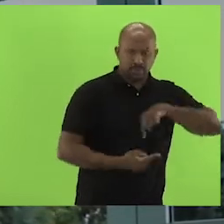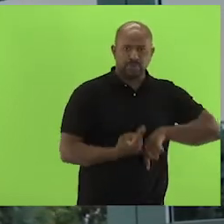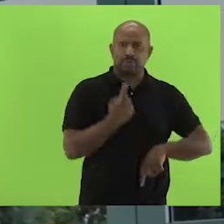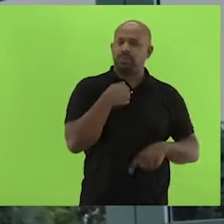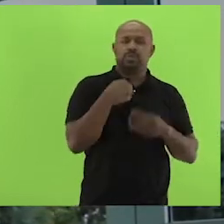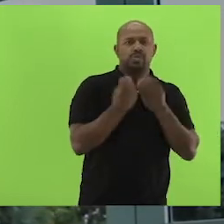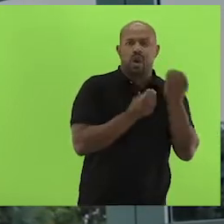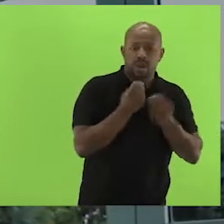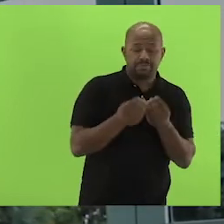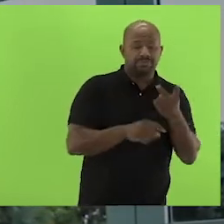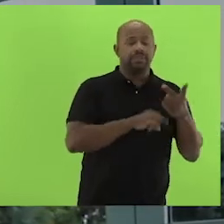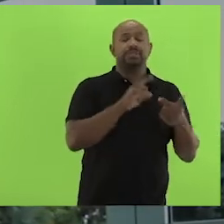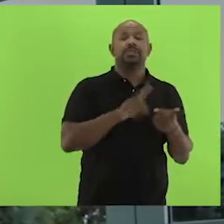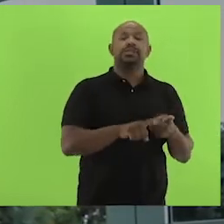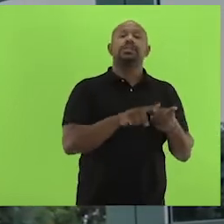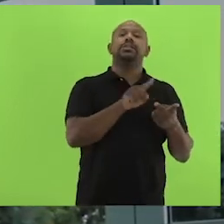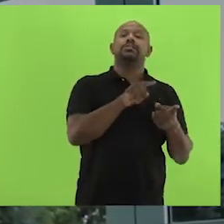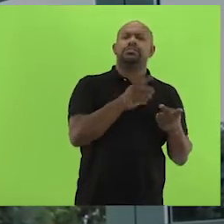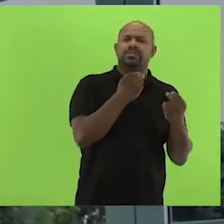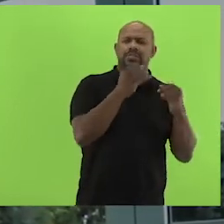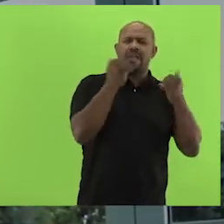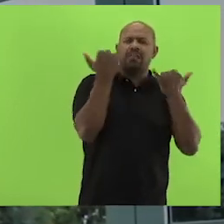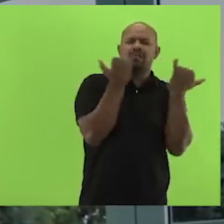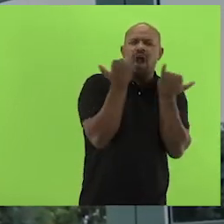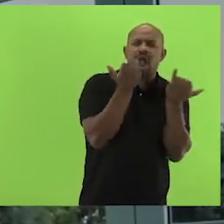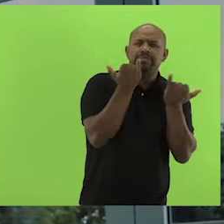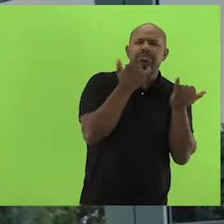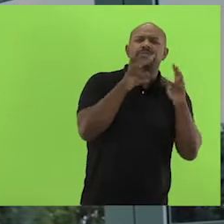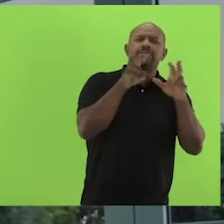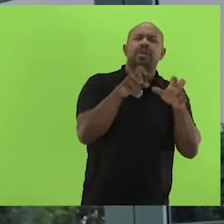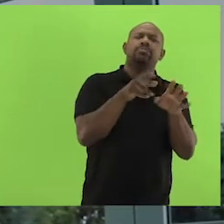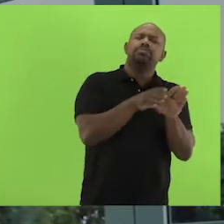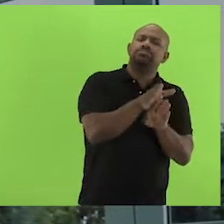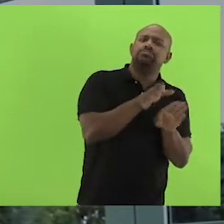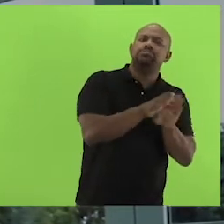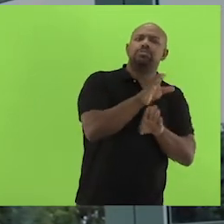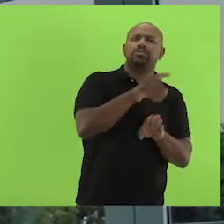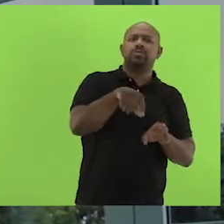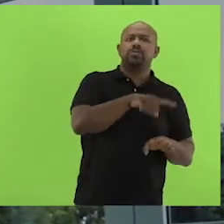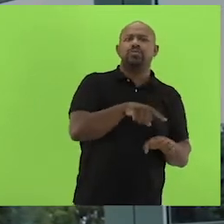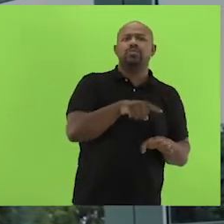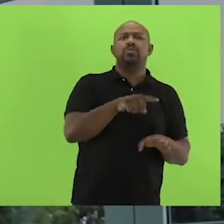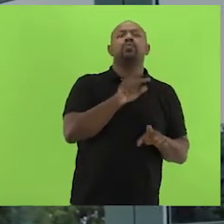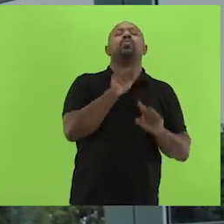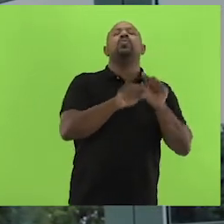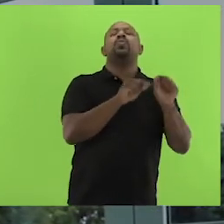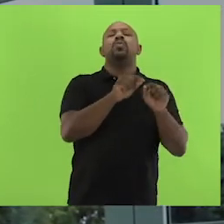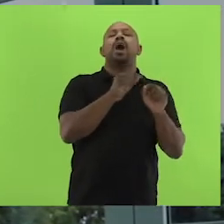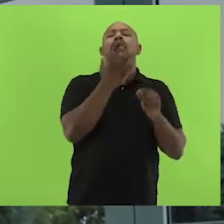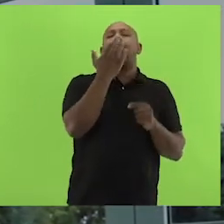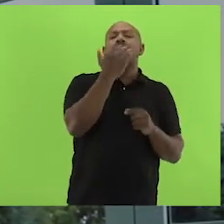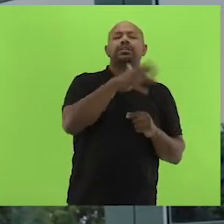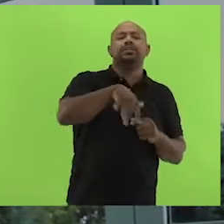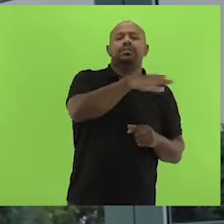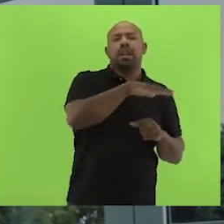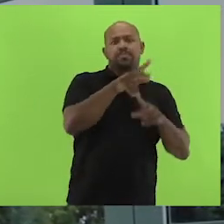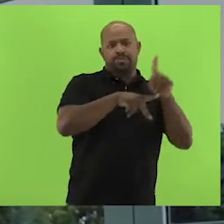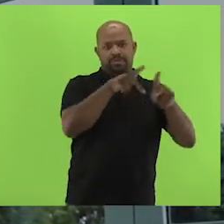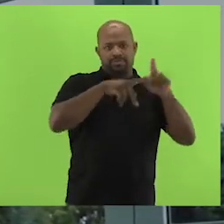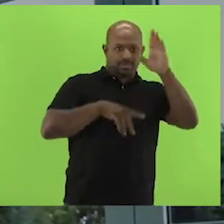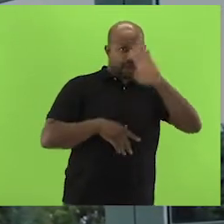pessoas, e também traz muita informação sobre as recomendações do Guia Alimentar da população brasileira.